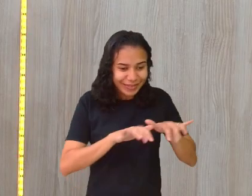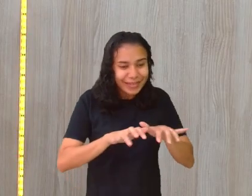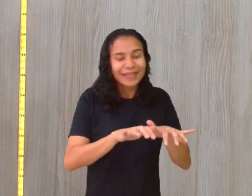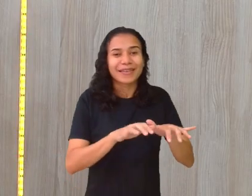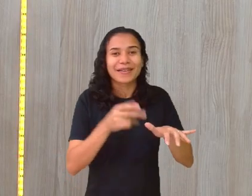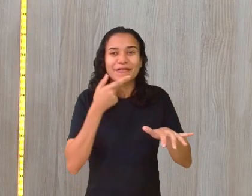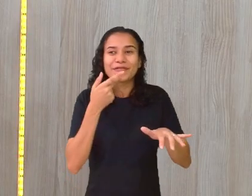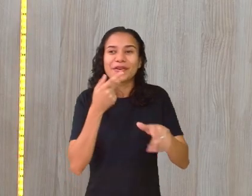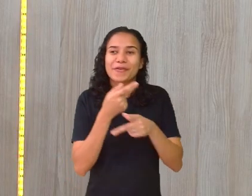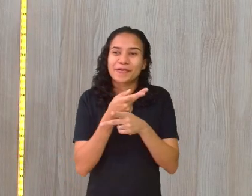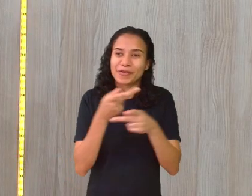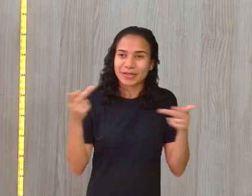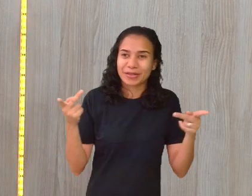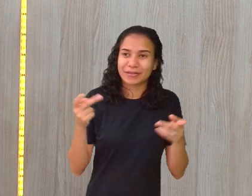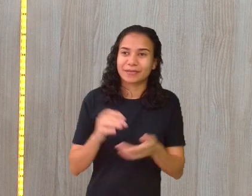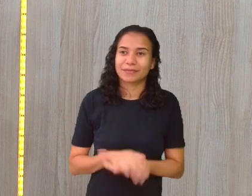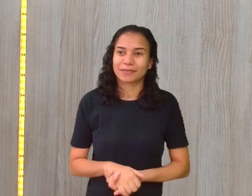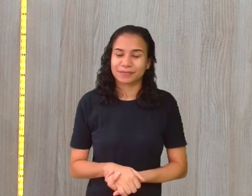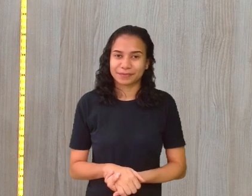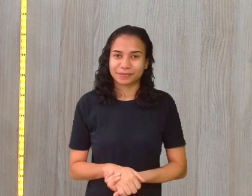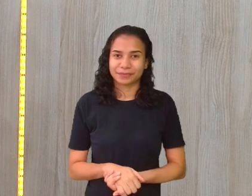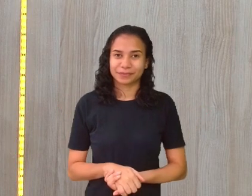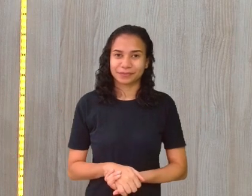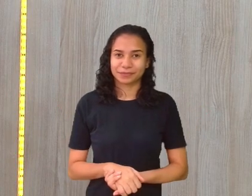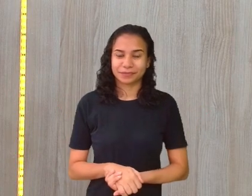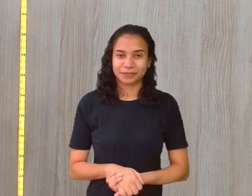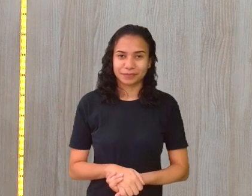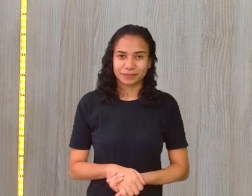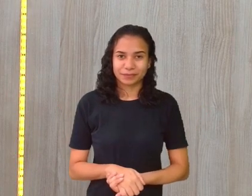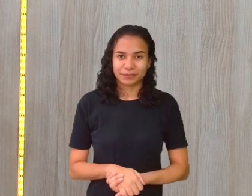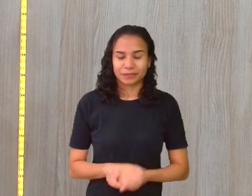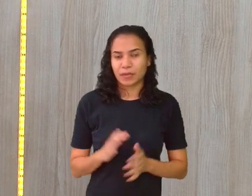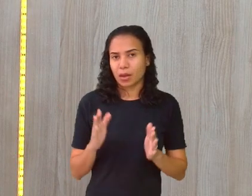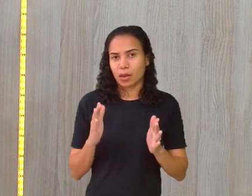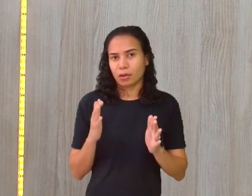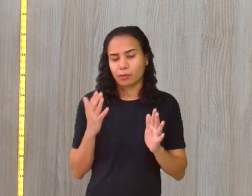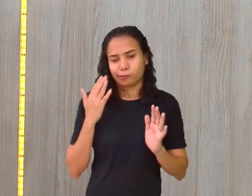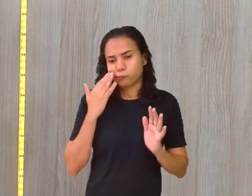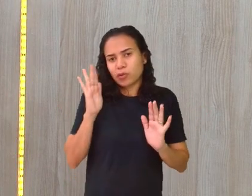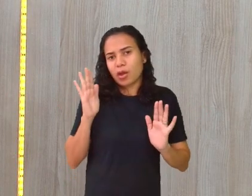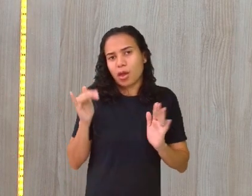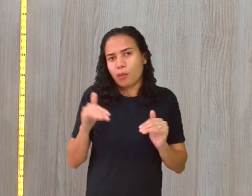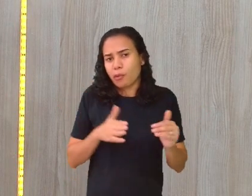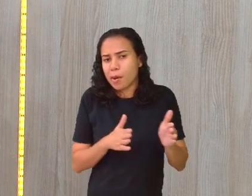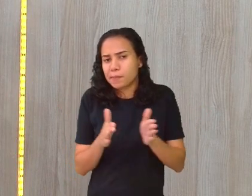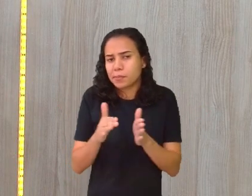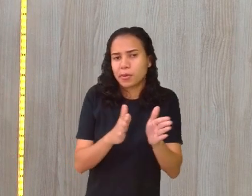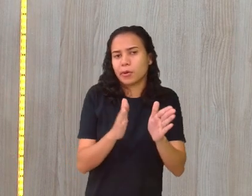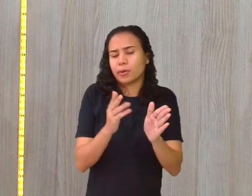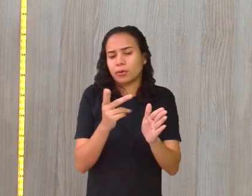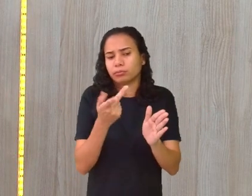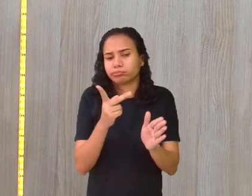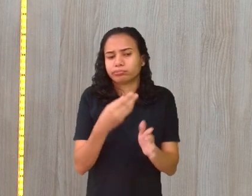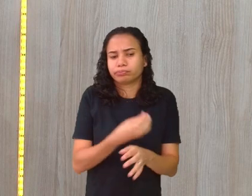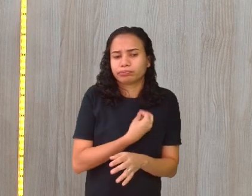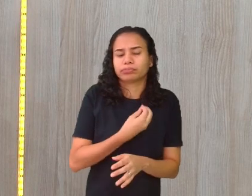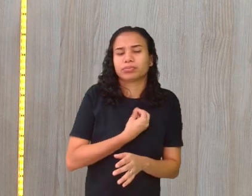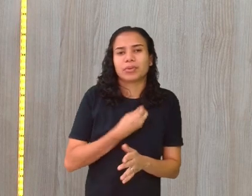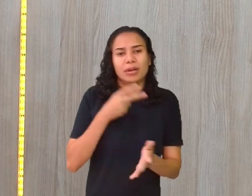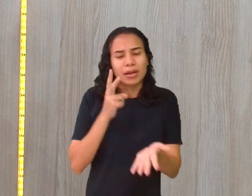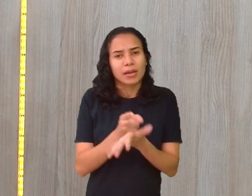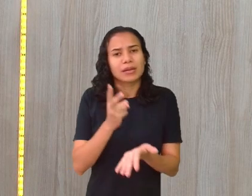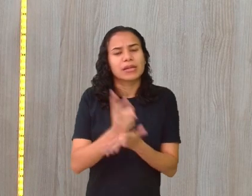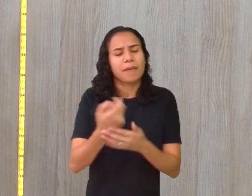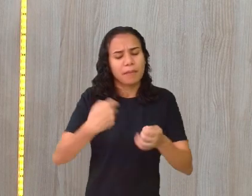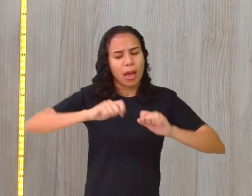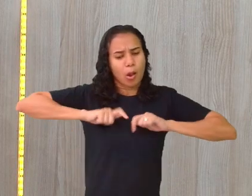parada para falar com vocês, que seja lá qual for a caminhada, a trilha que vocês foram seguindo, sempre vocês têm